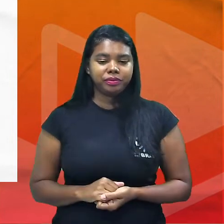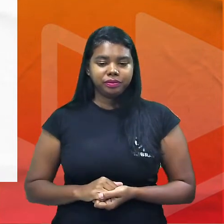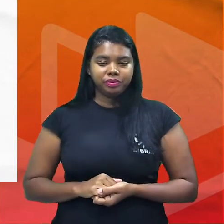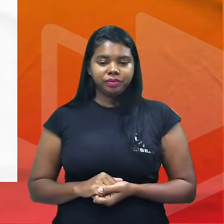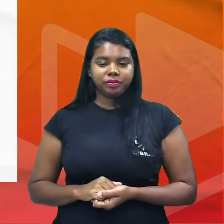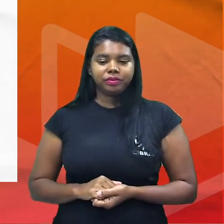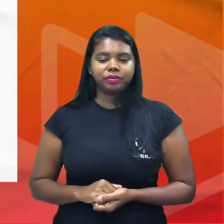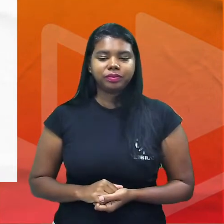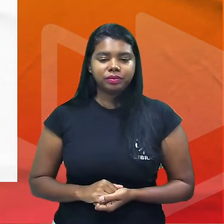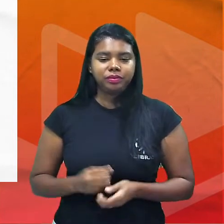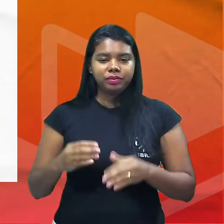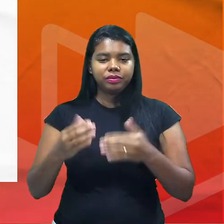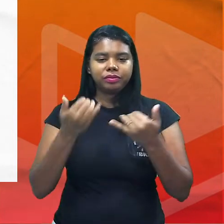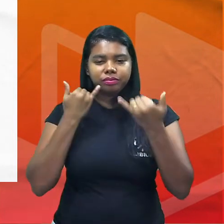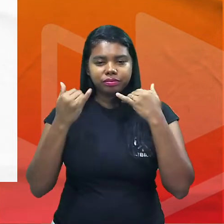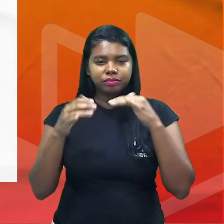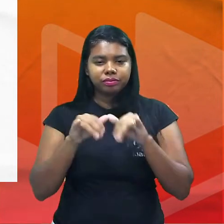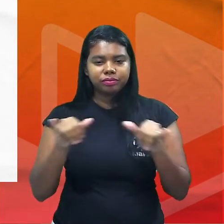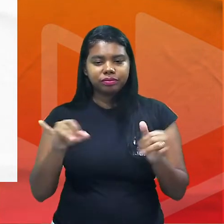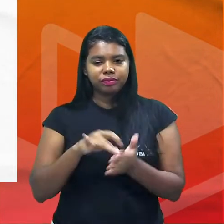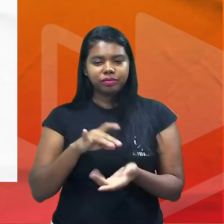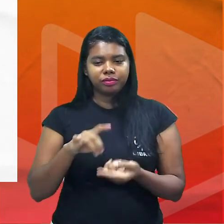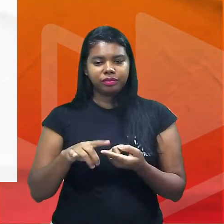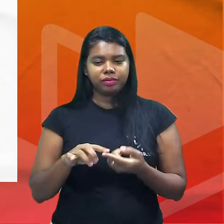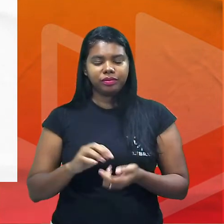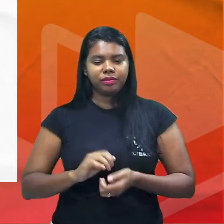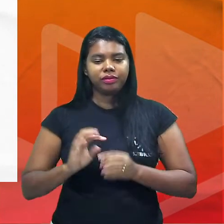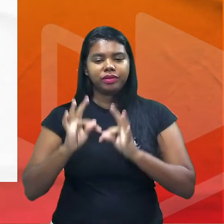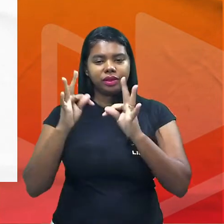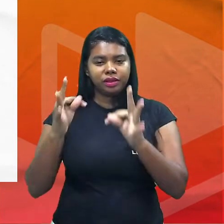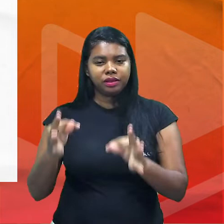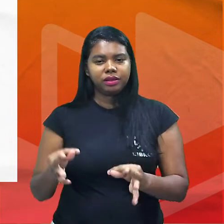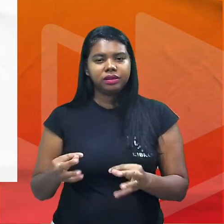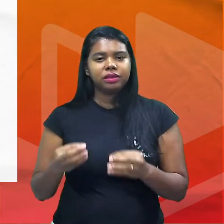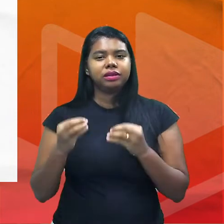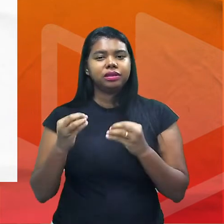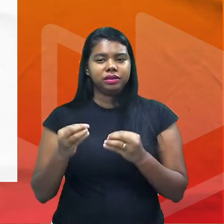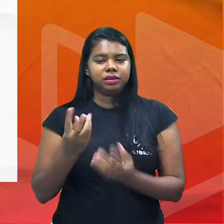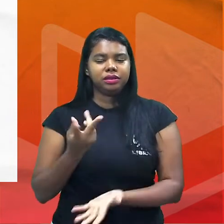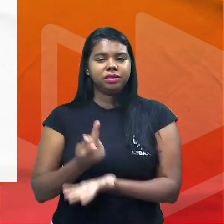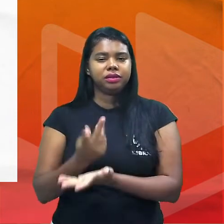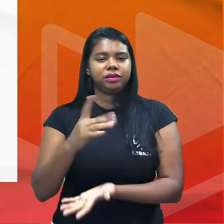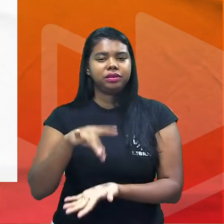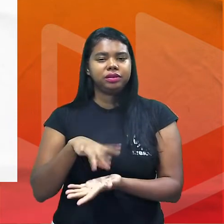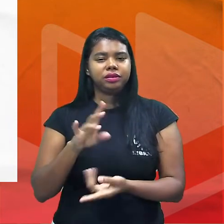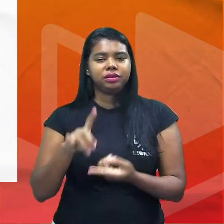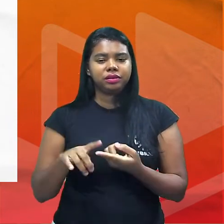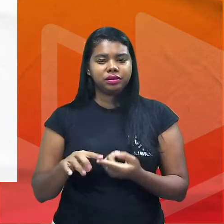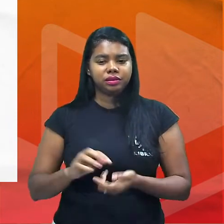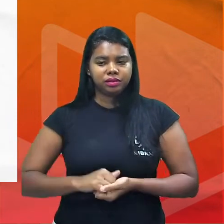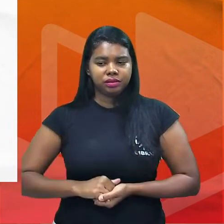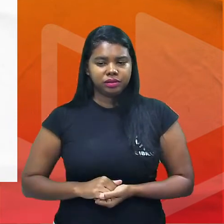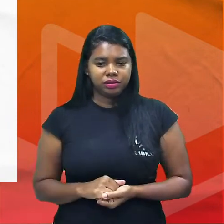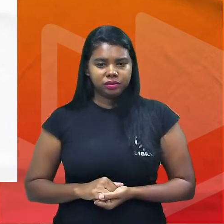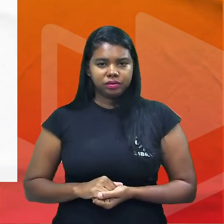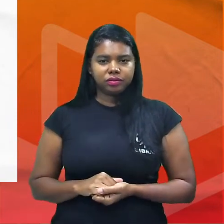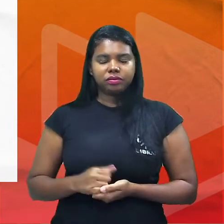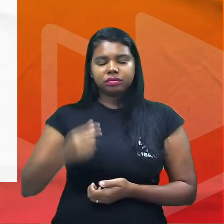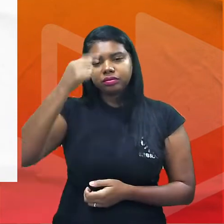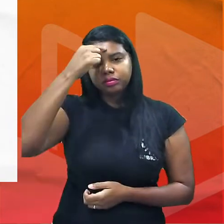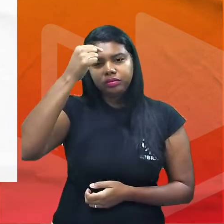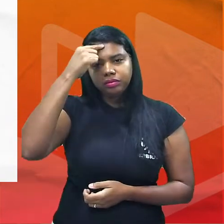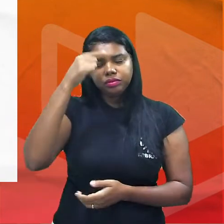carente de uma informação mais completa porém contudo todavia a Universidade de